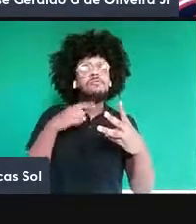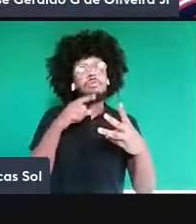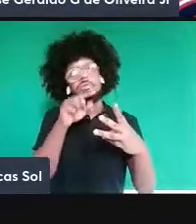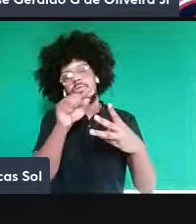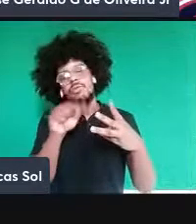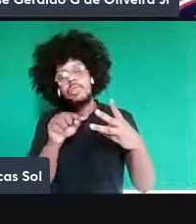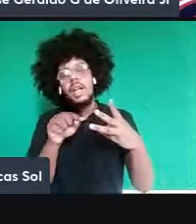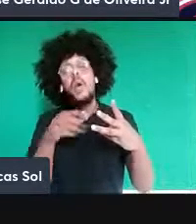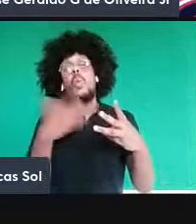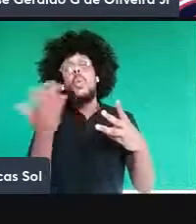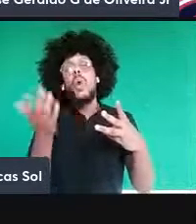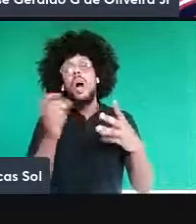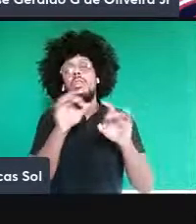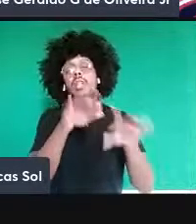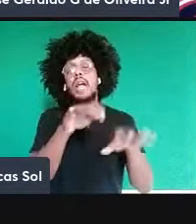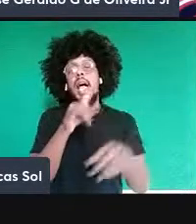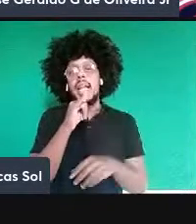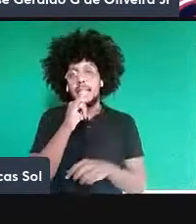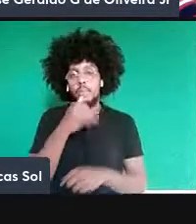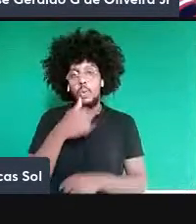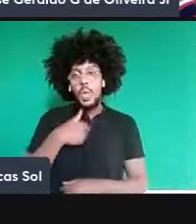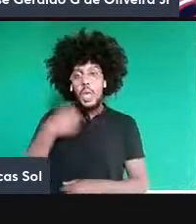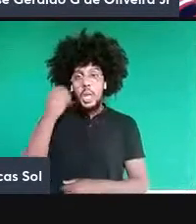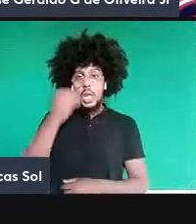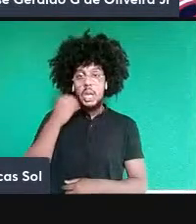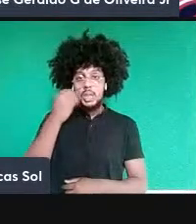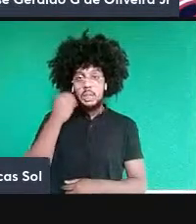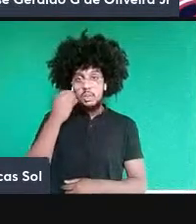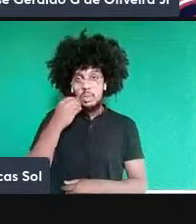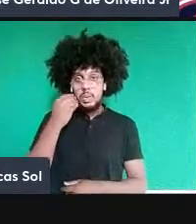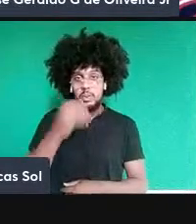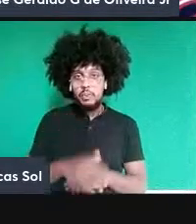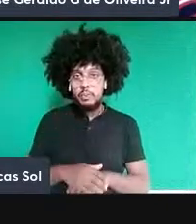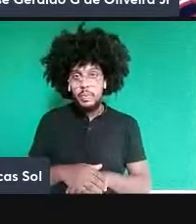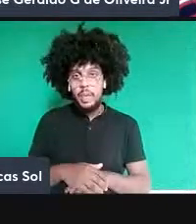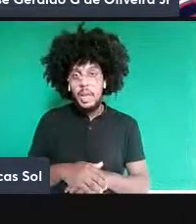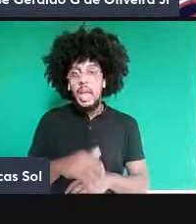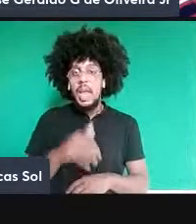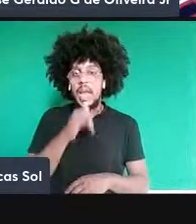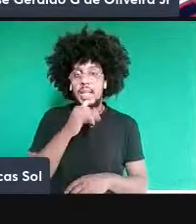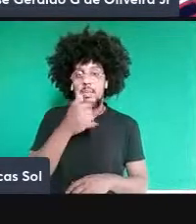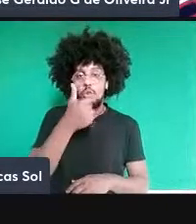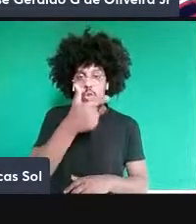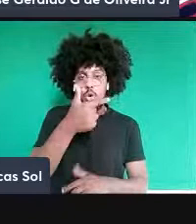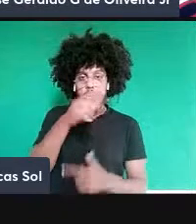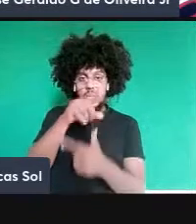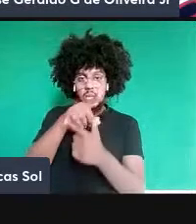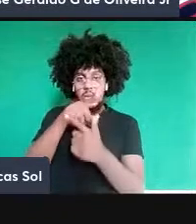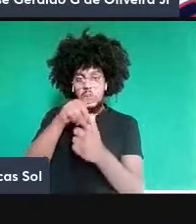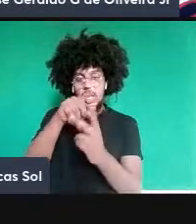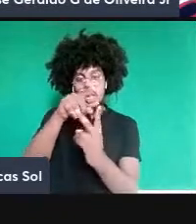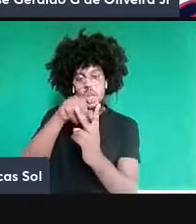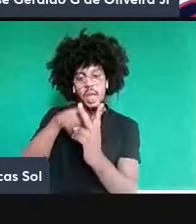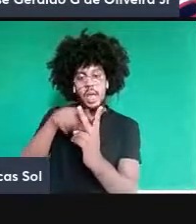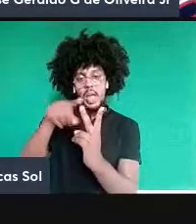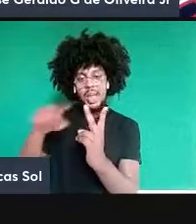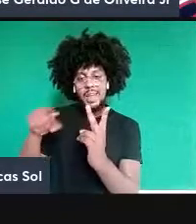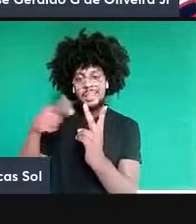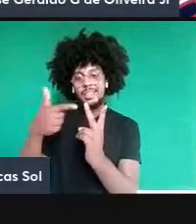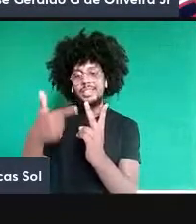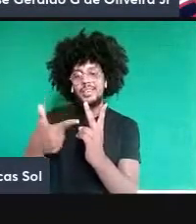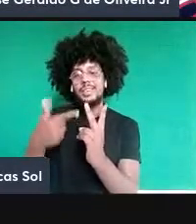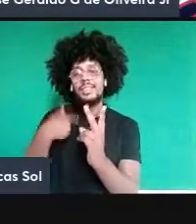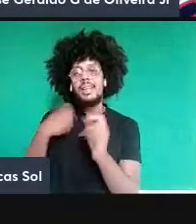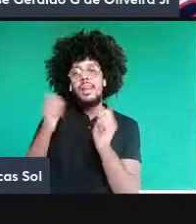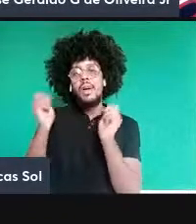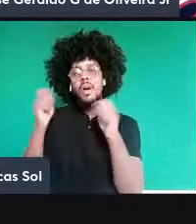no meu experimento e chegue lá no limite de 2 raiz de 2. Eu posso agora quantificar quanto é que eu tenho que